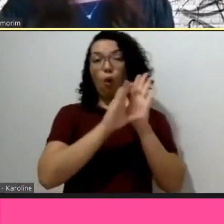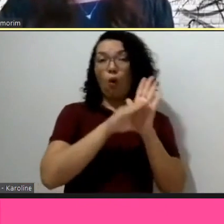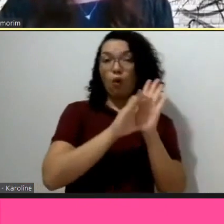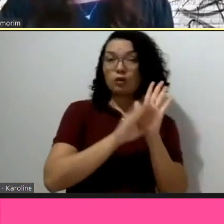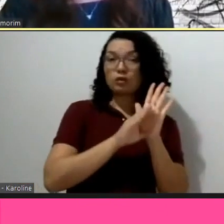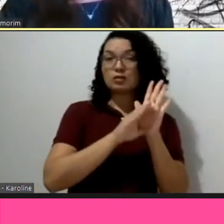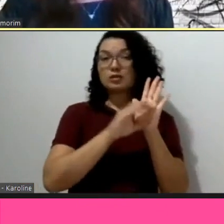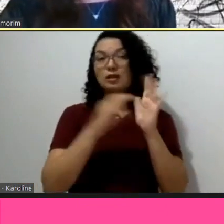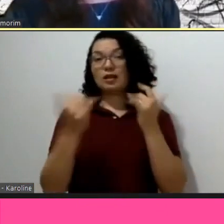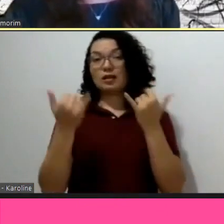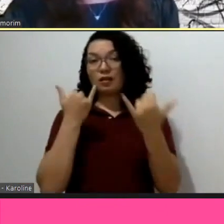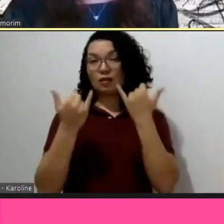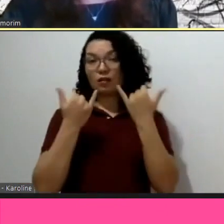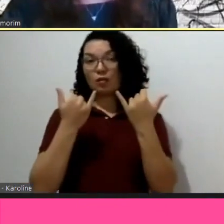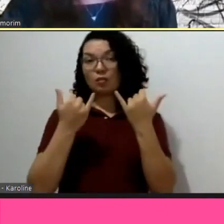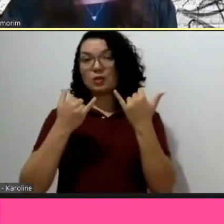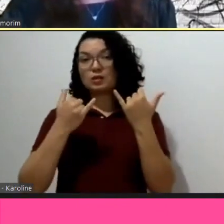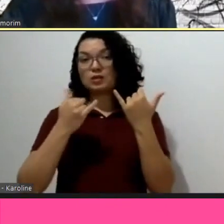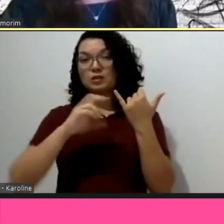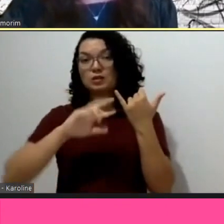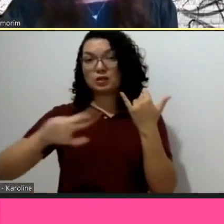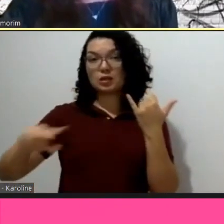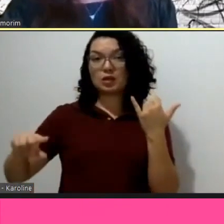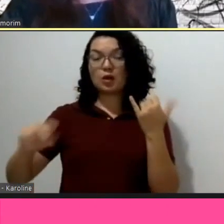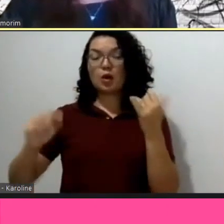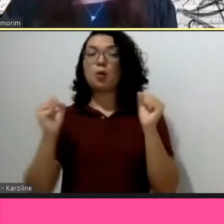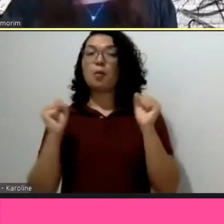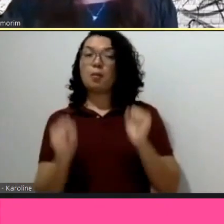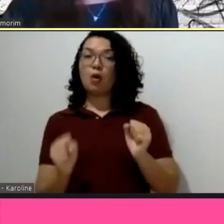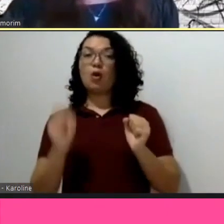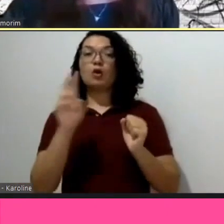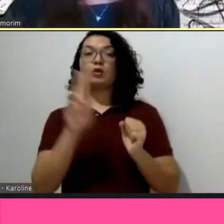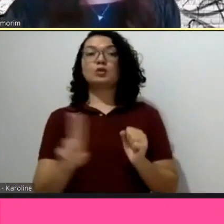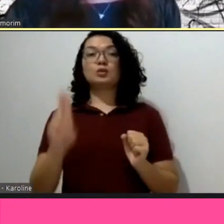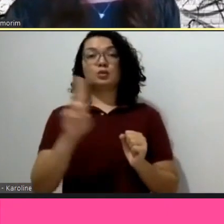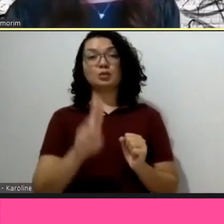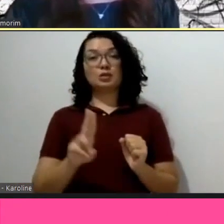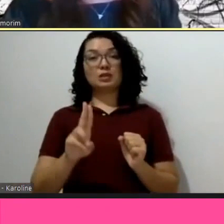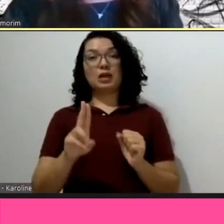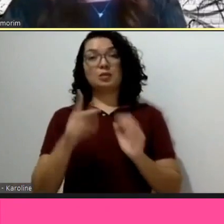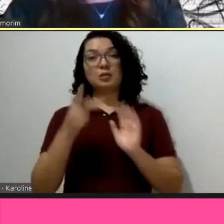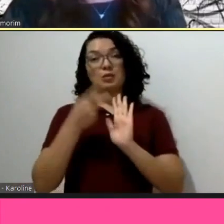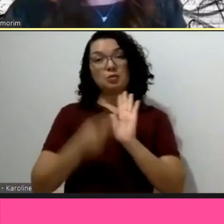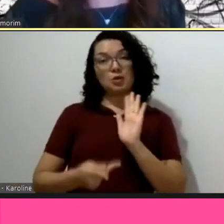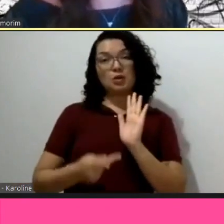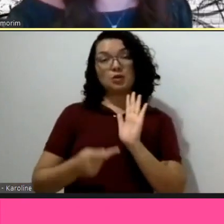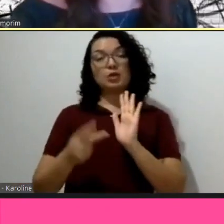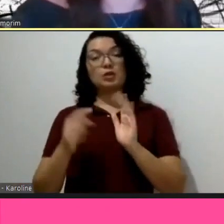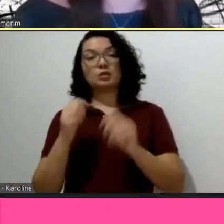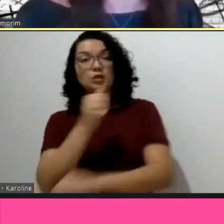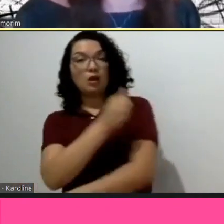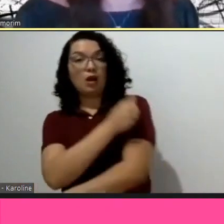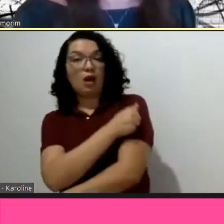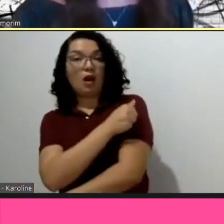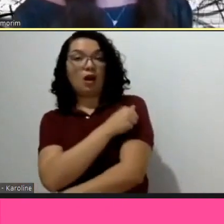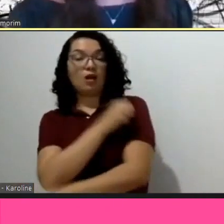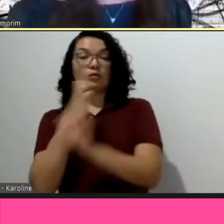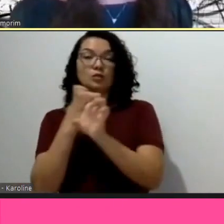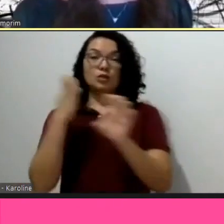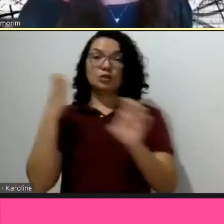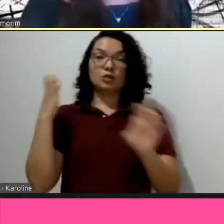ensino de projeto, juntando alunos de arquitetura e engenharia, fantástico, adoraria fazer essa parceria, eu acho que vai muito na linha do que